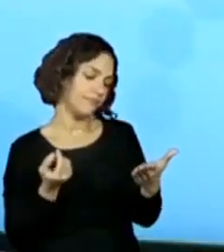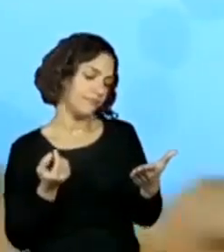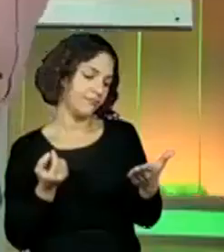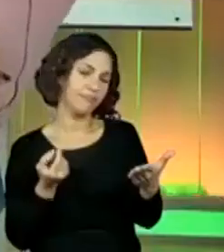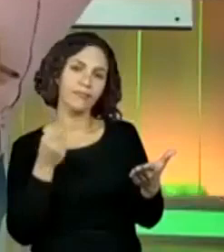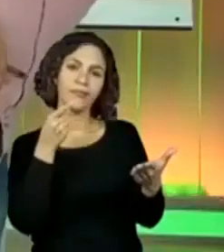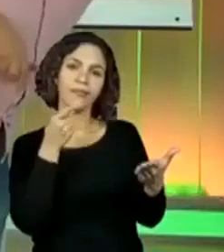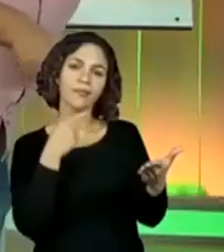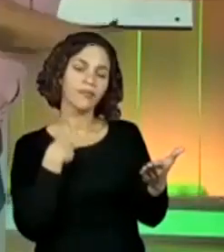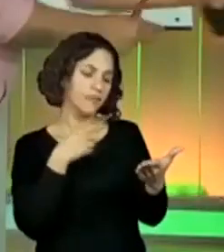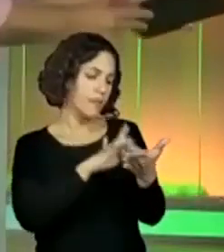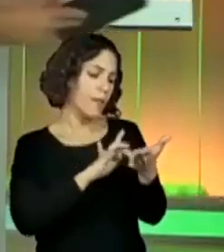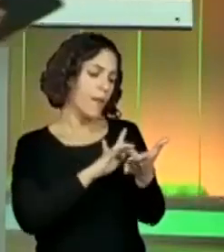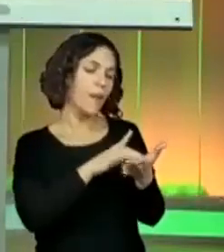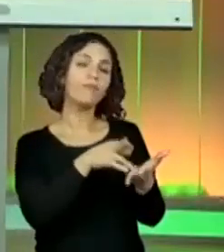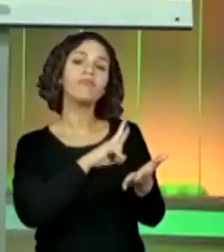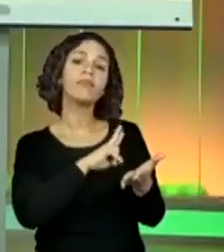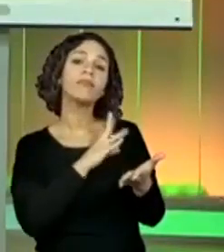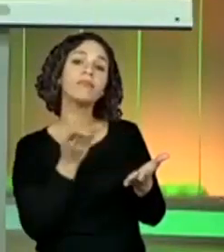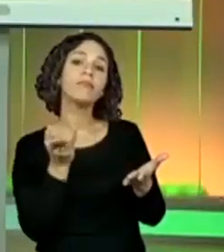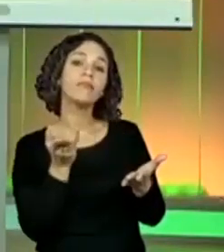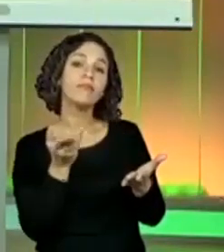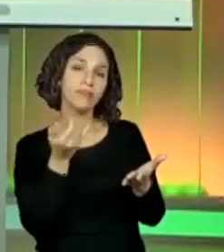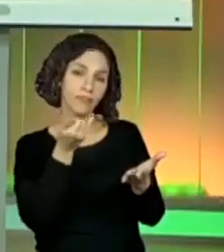Quanto é que vai dar? Vamos lá.